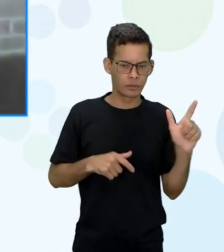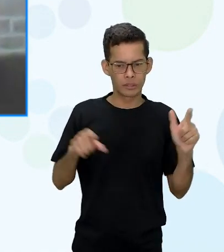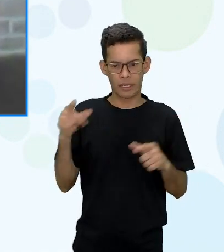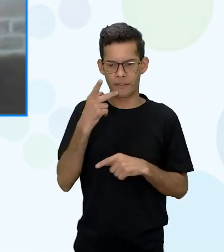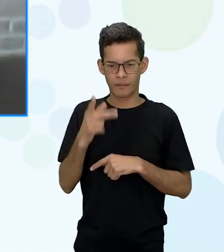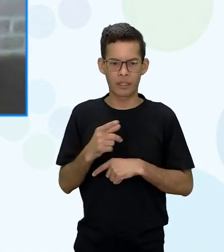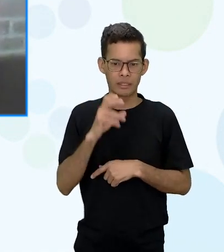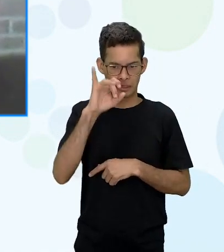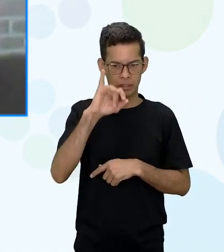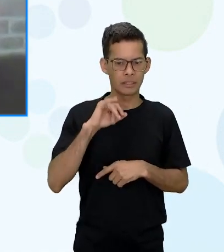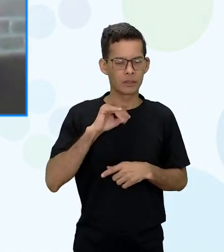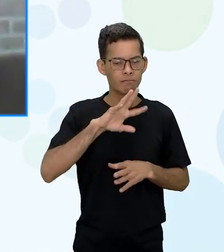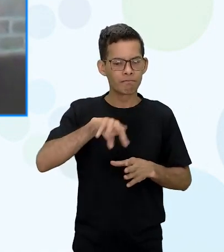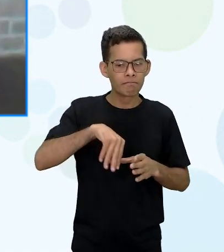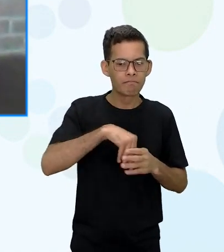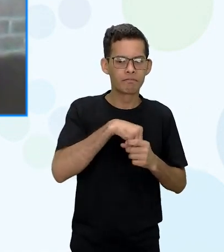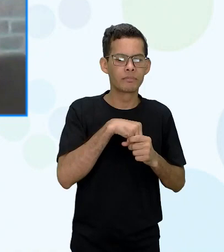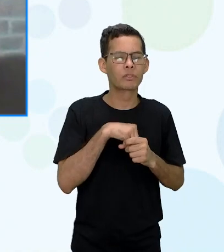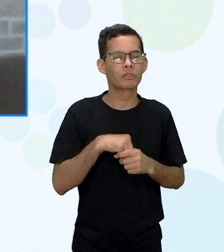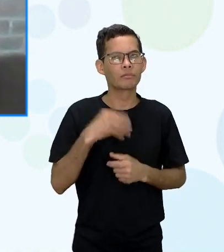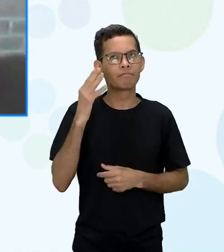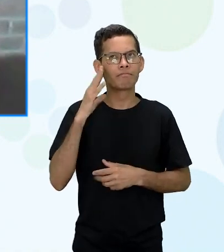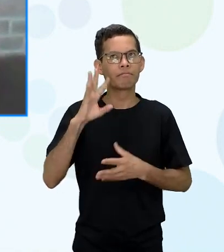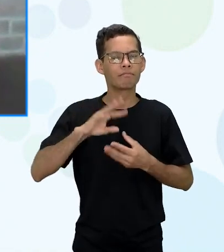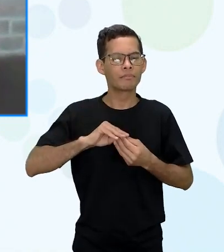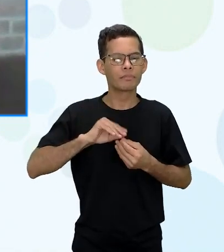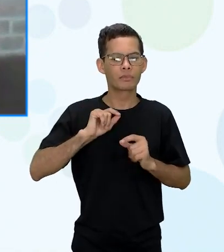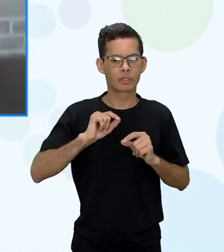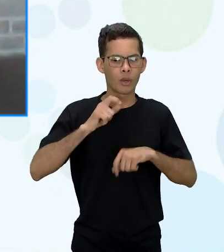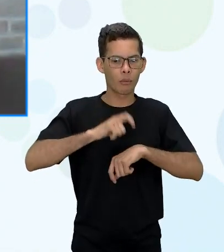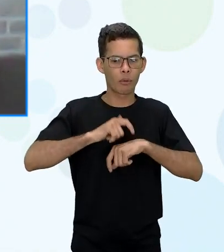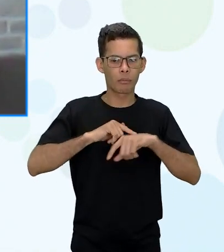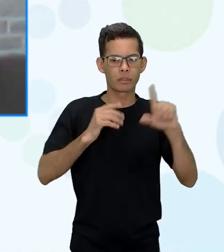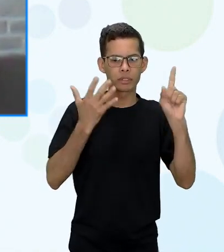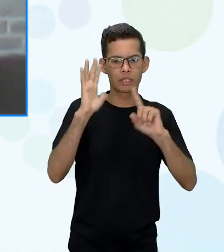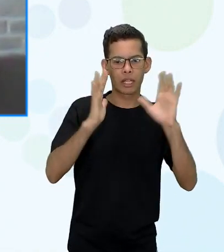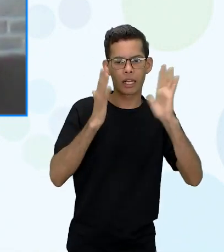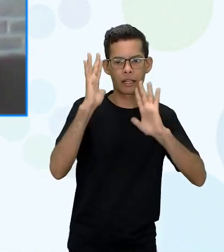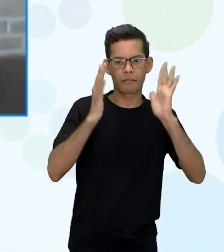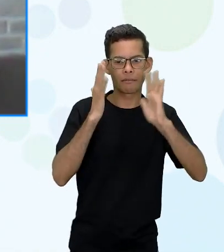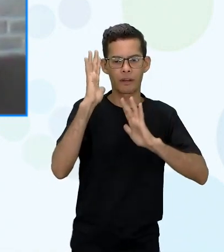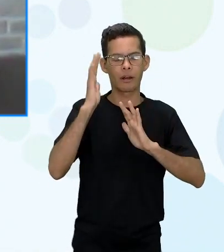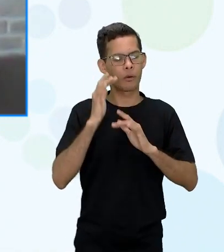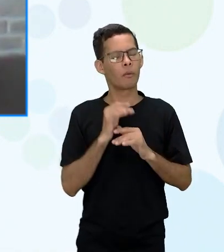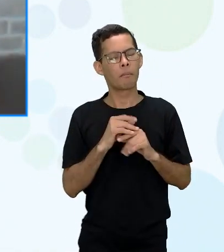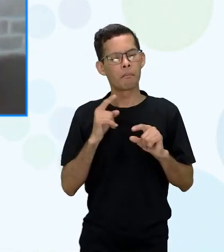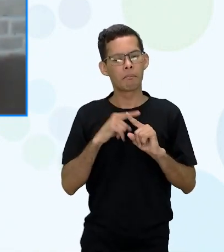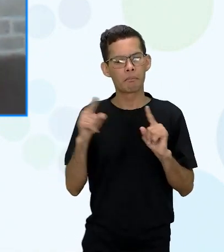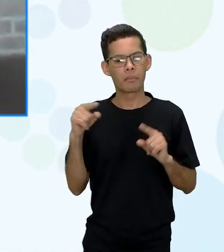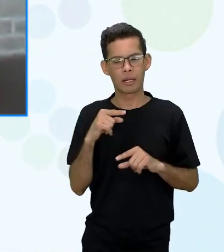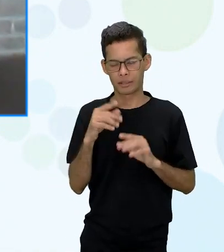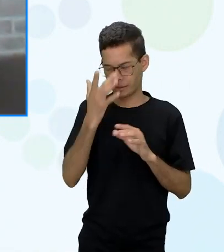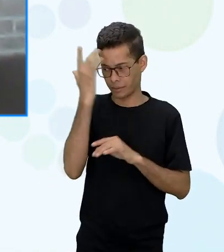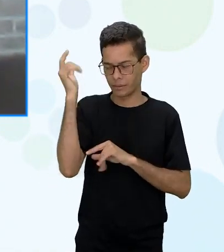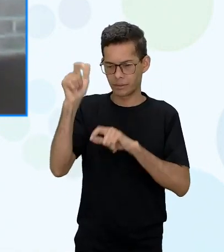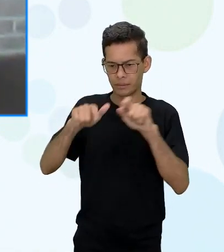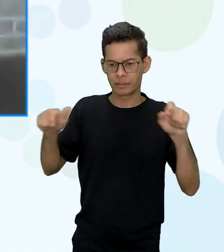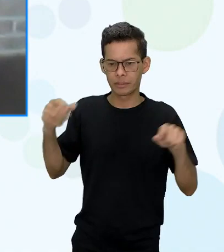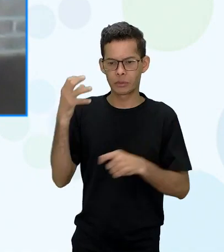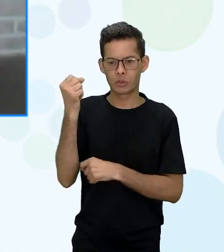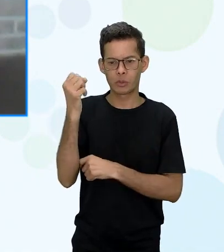mais por dentro eu saberia que é o momento de carnaval onde os negros podem se divertir sem que os brancos ali